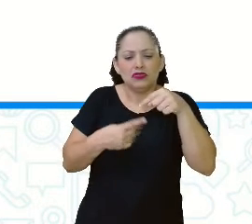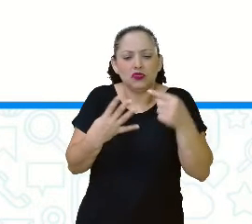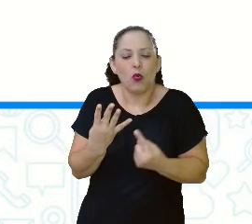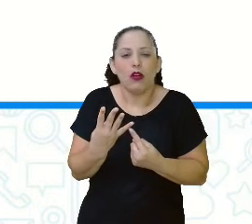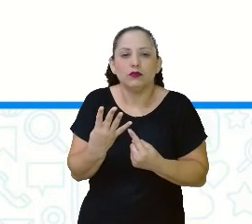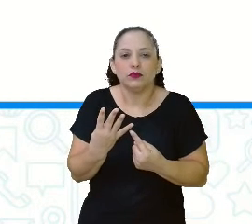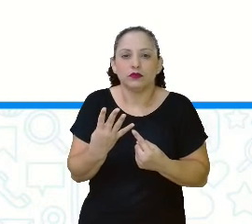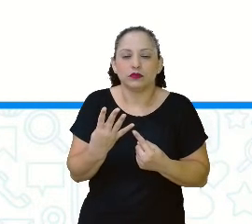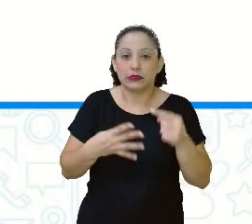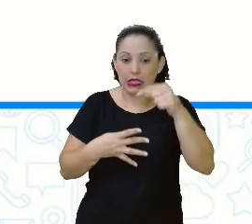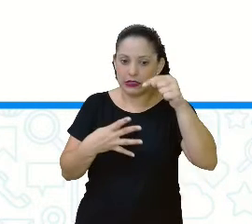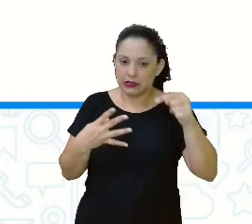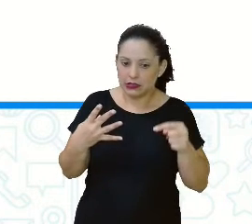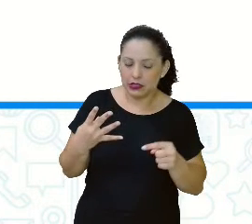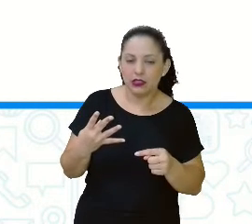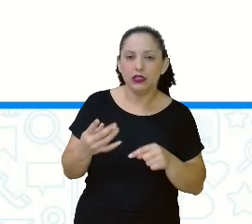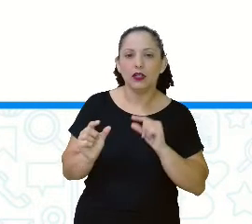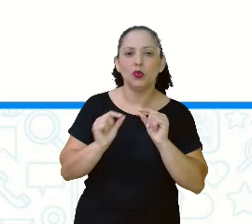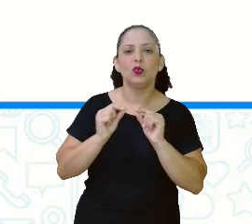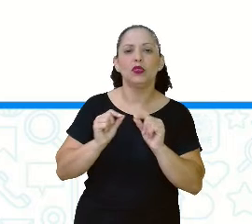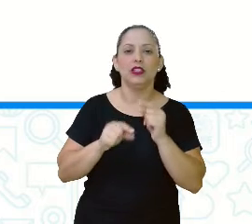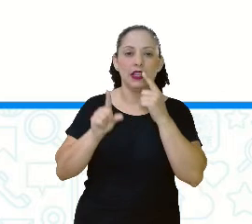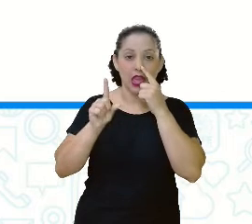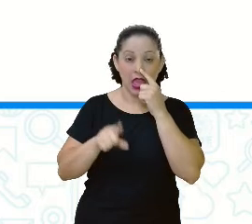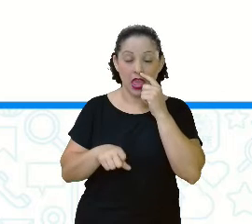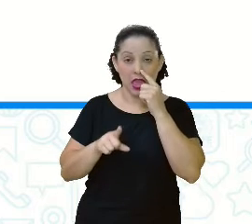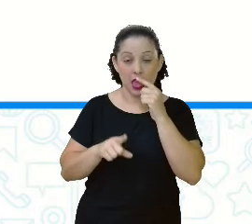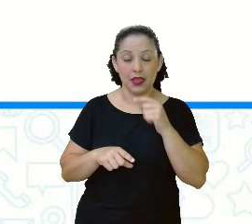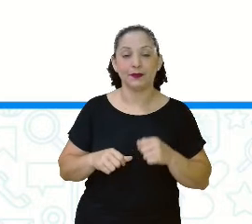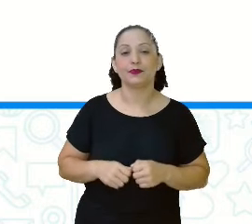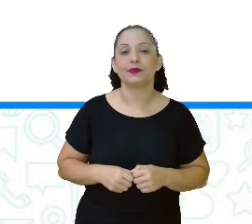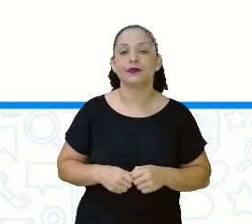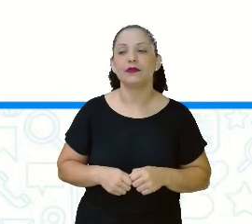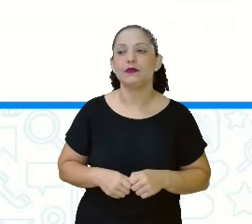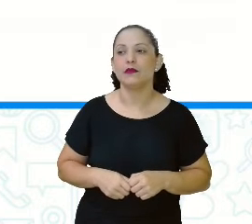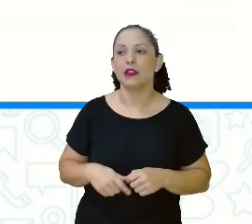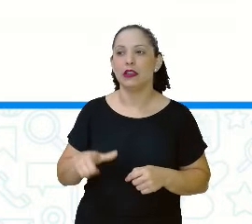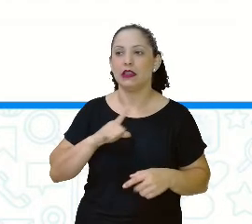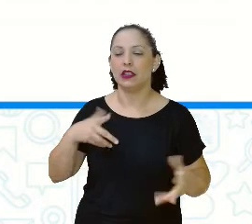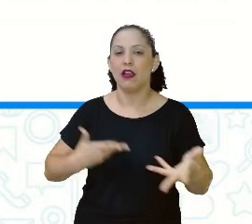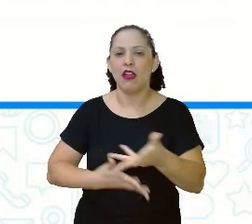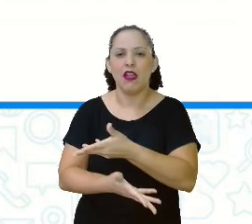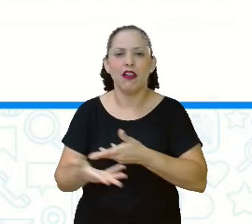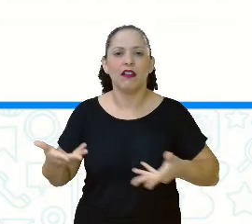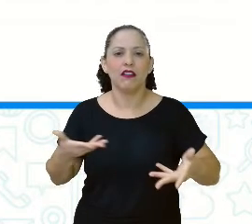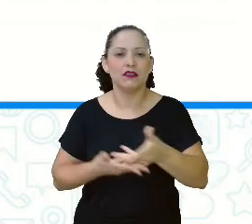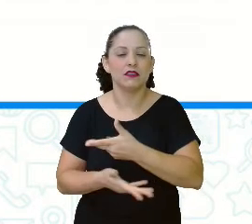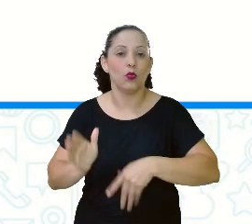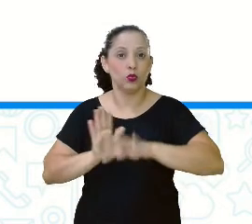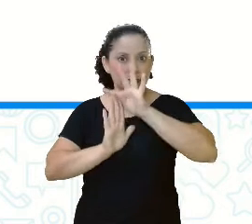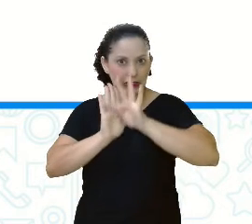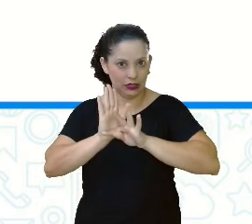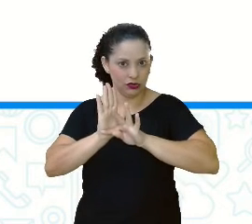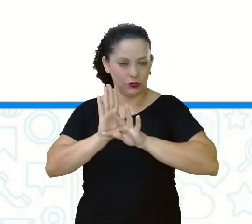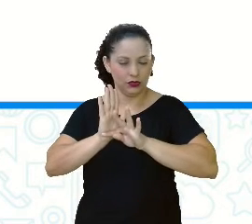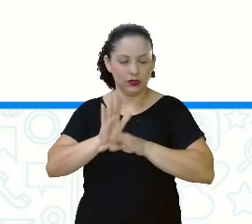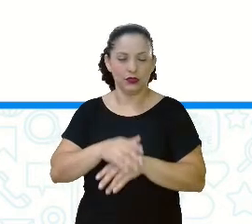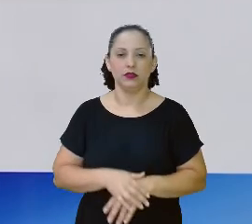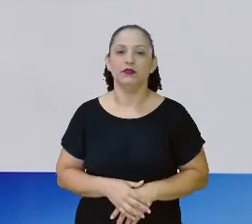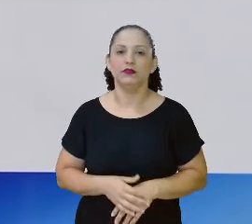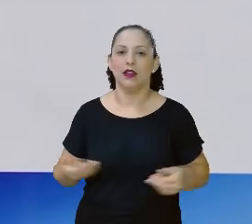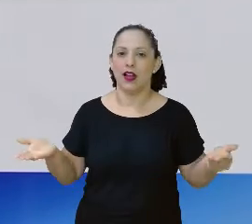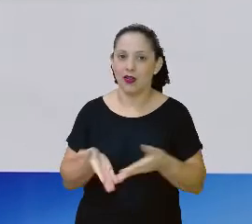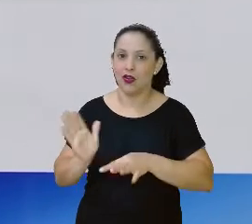significados, dos sentidos, é empregada a palavra reviravolta no texto? Então, vamos voltar para o